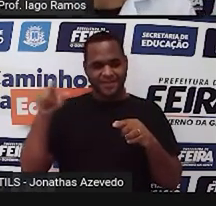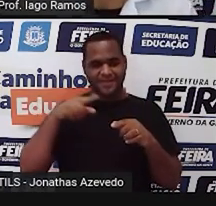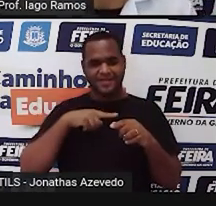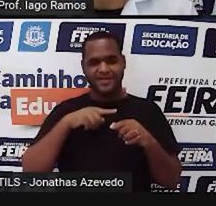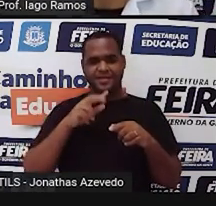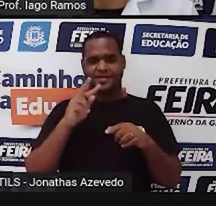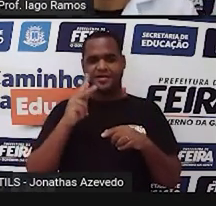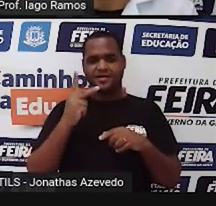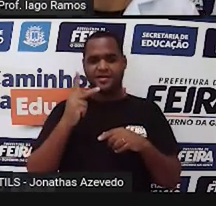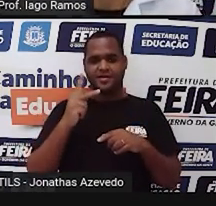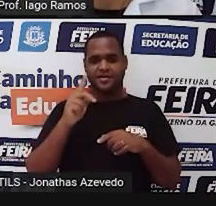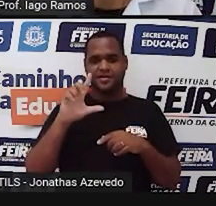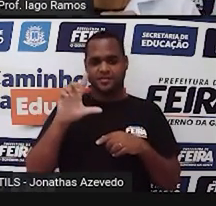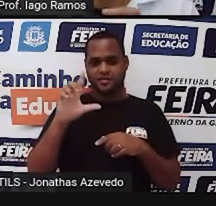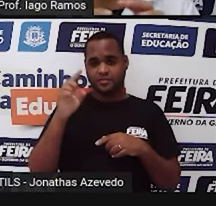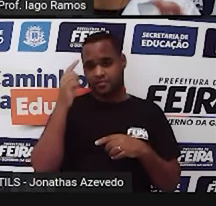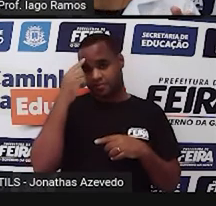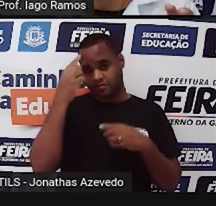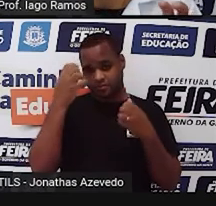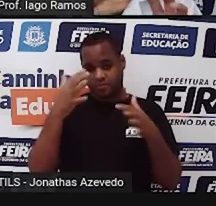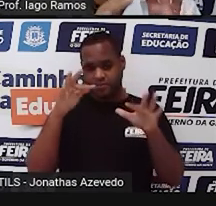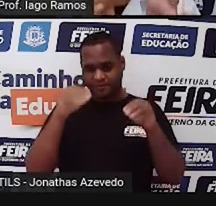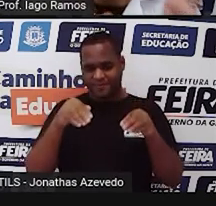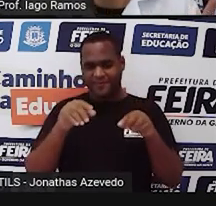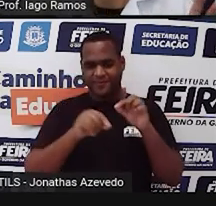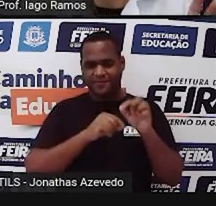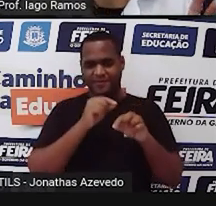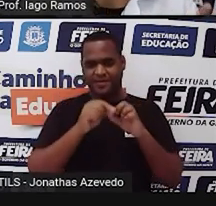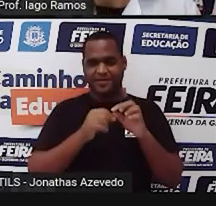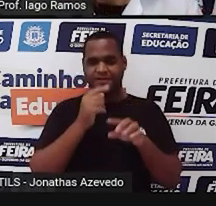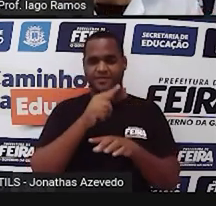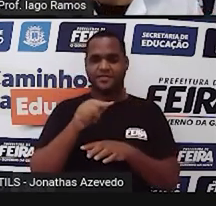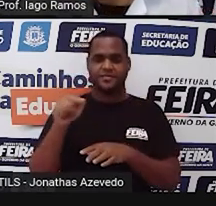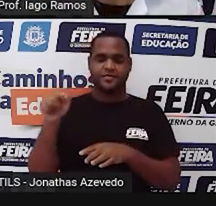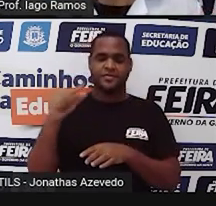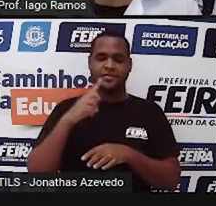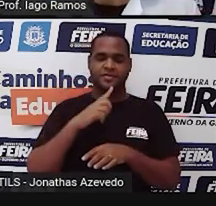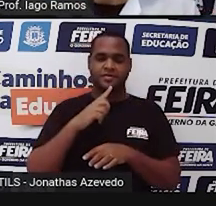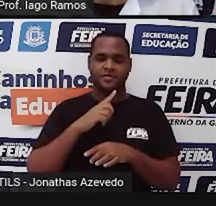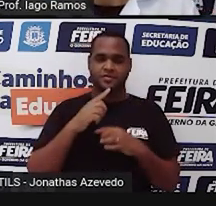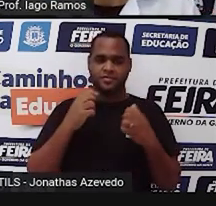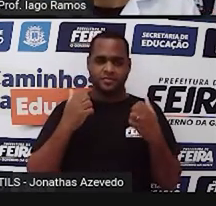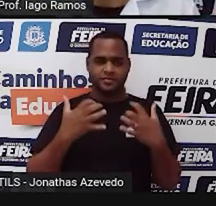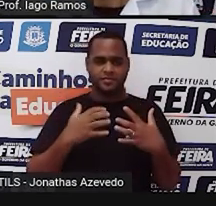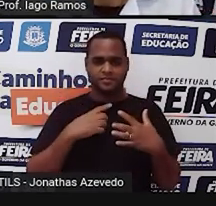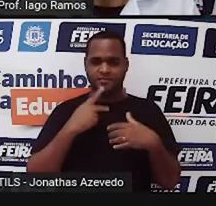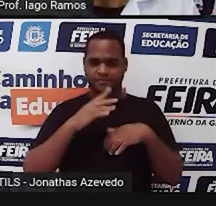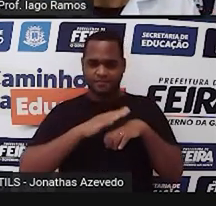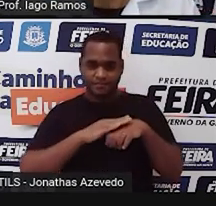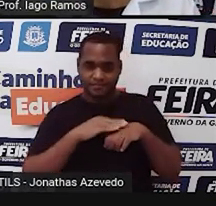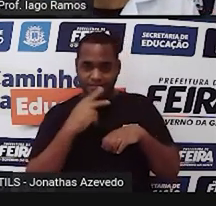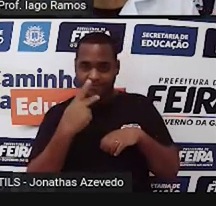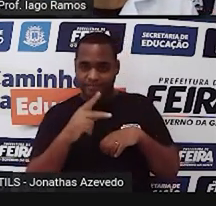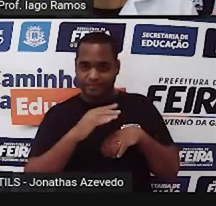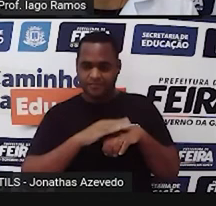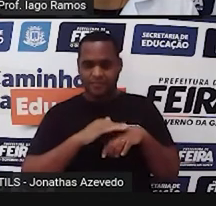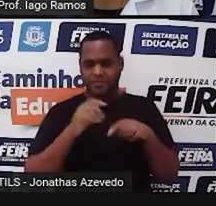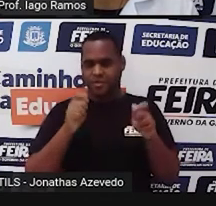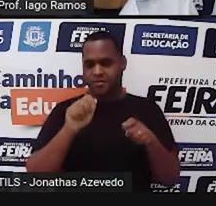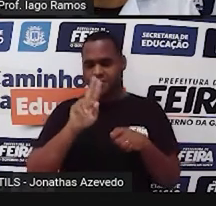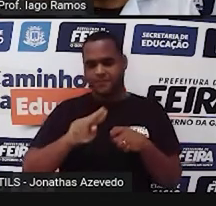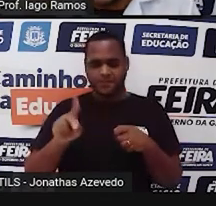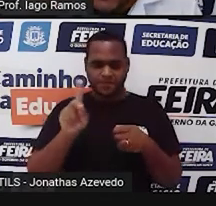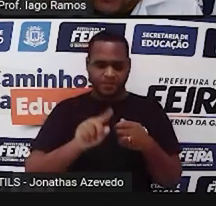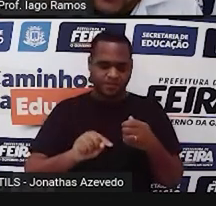hectolitros. Tá bom? Essa parte final do uma semana fica com você. Tá? Você pode até usar uma